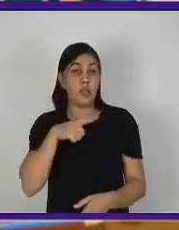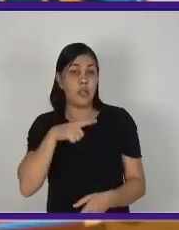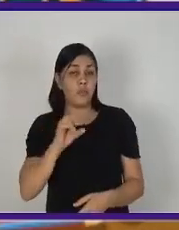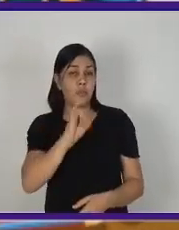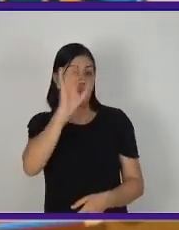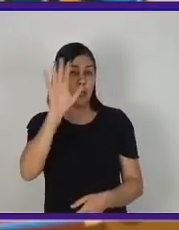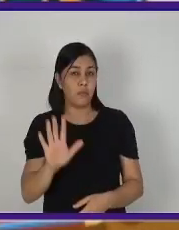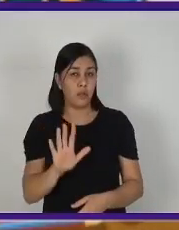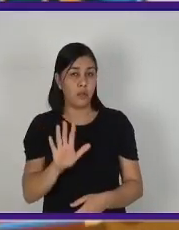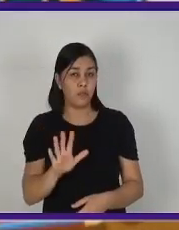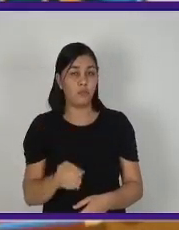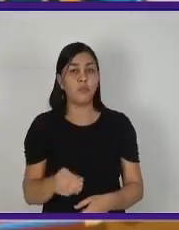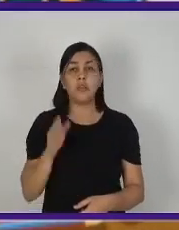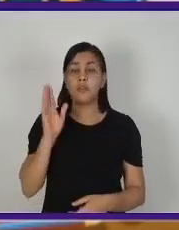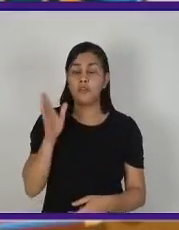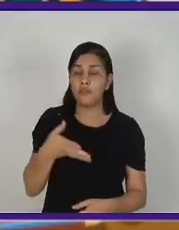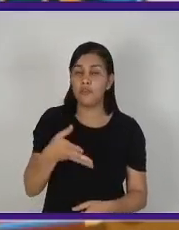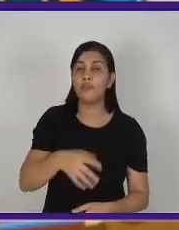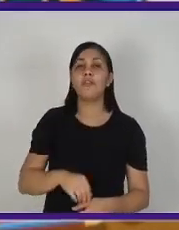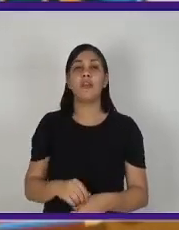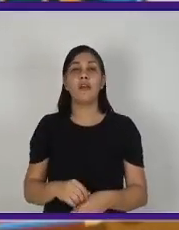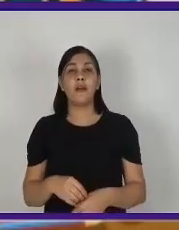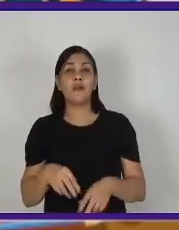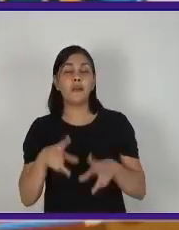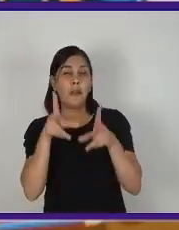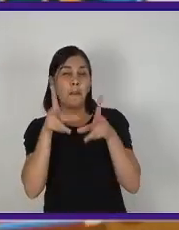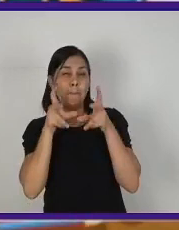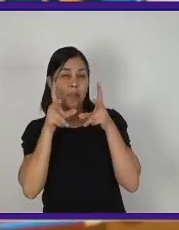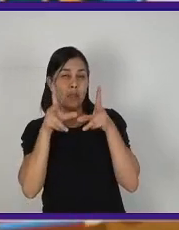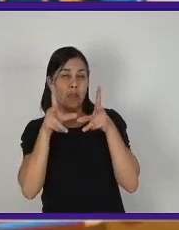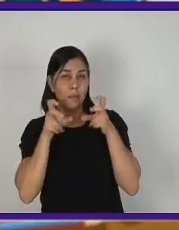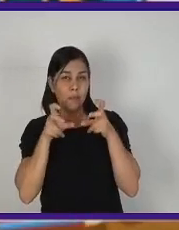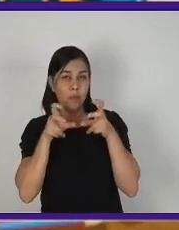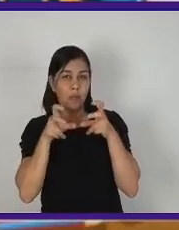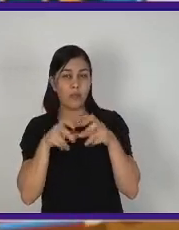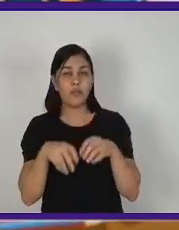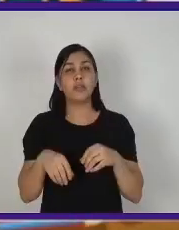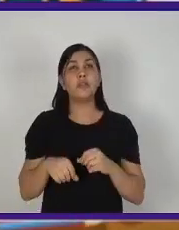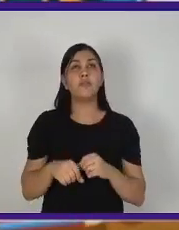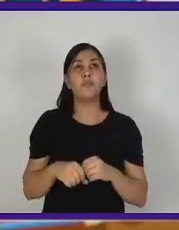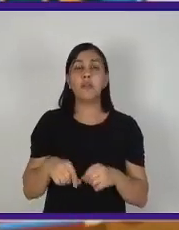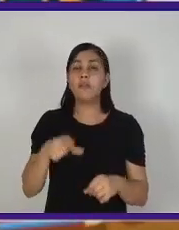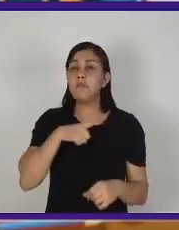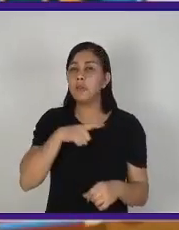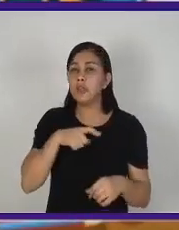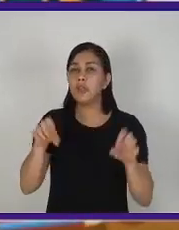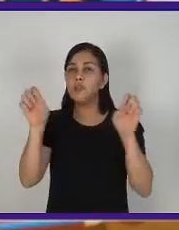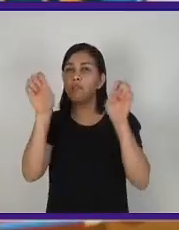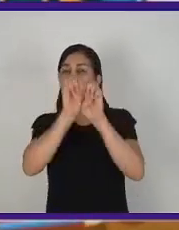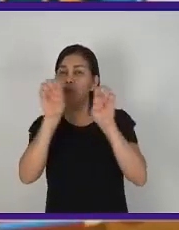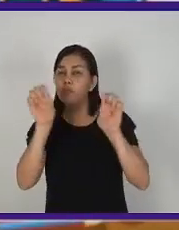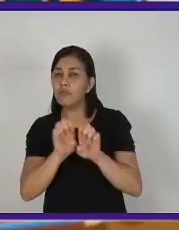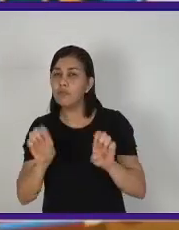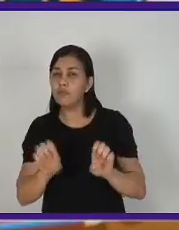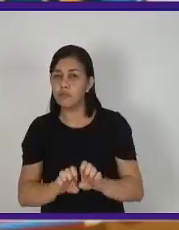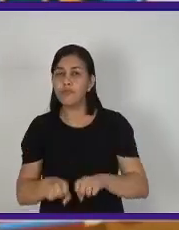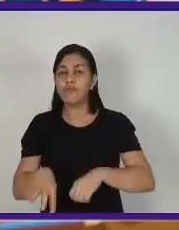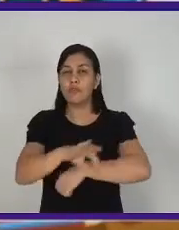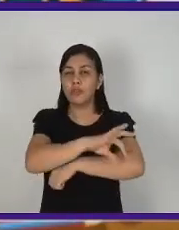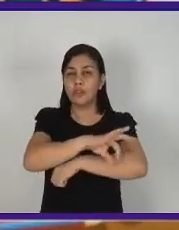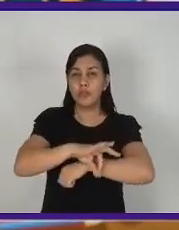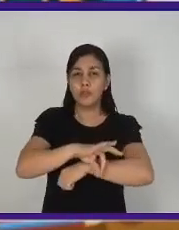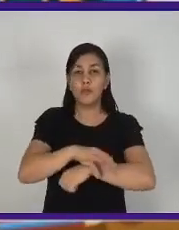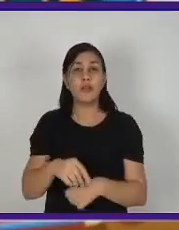imagem, já reconhece, já lembra do comercial. E esse padrão dessa arquitetura aí está